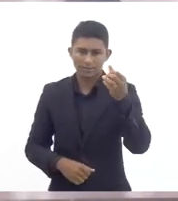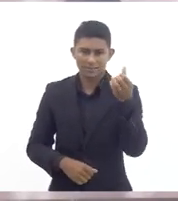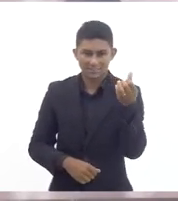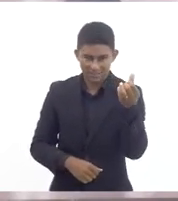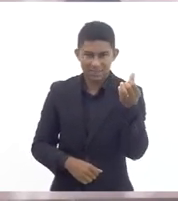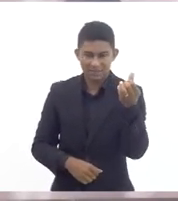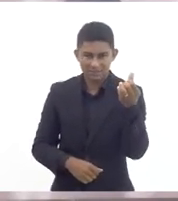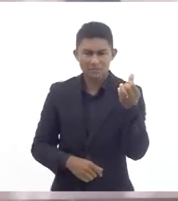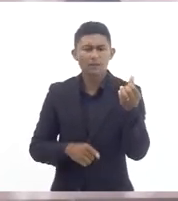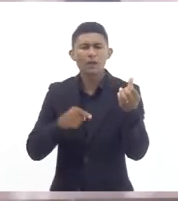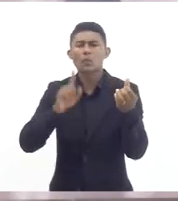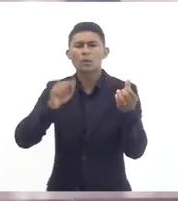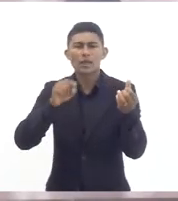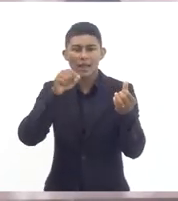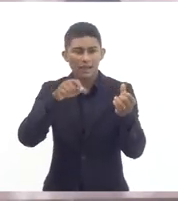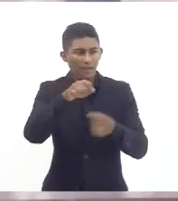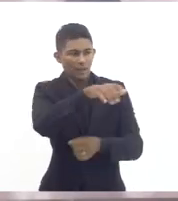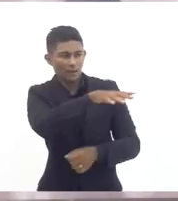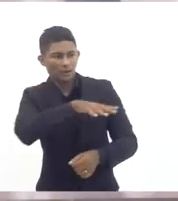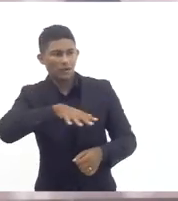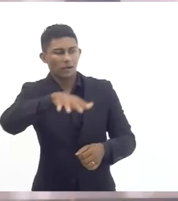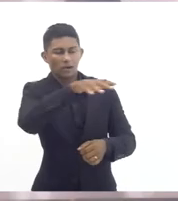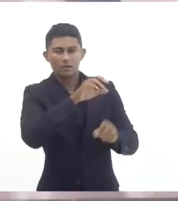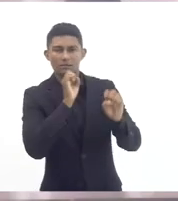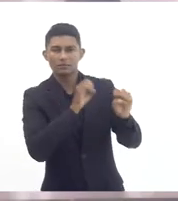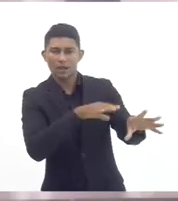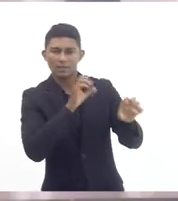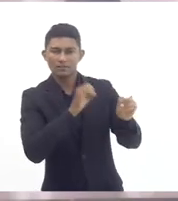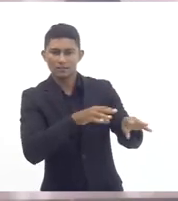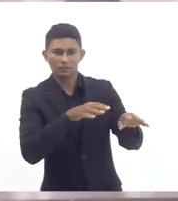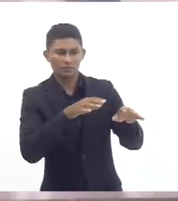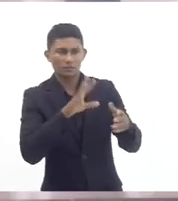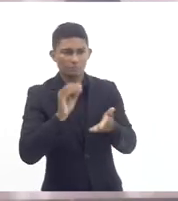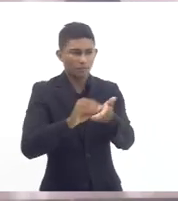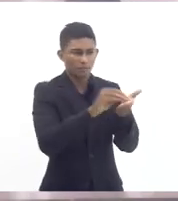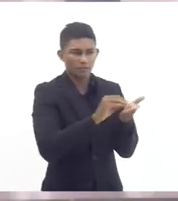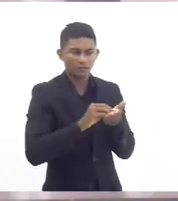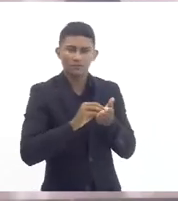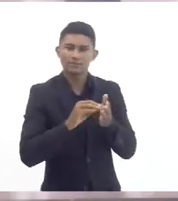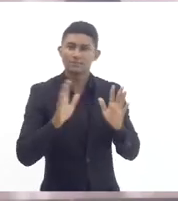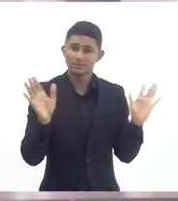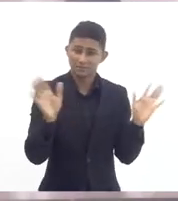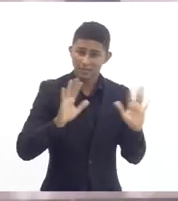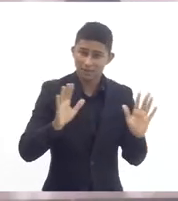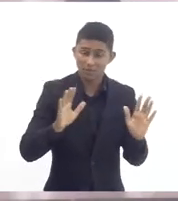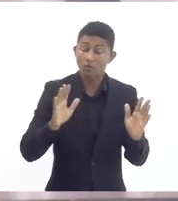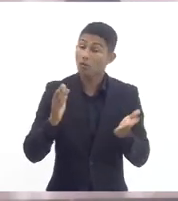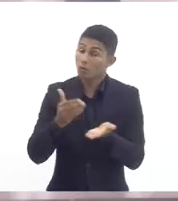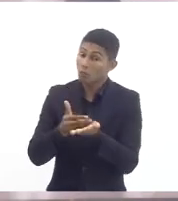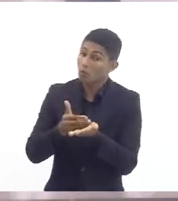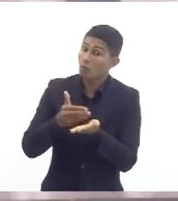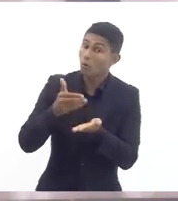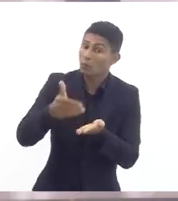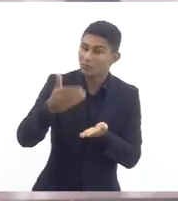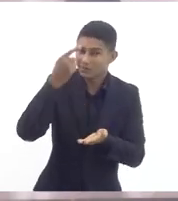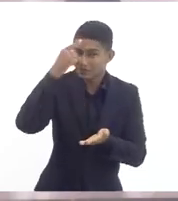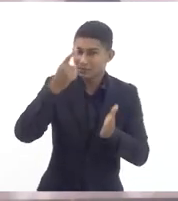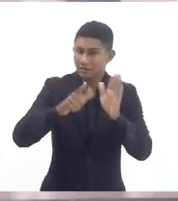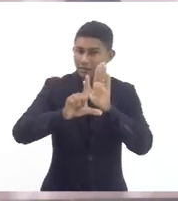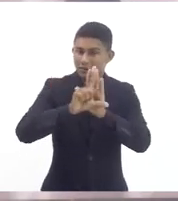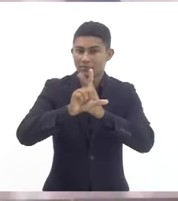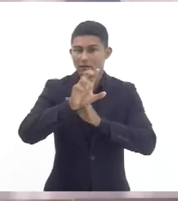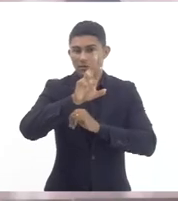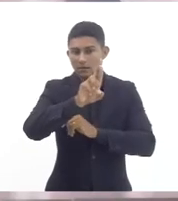que tem no conjunto da rede ela está falando das carências desde que começou o regime acho a Seduc vai até poder